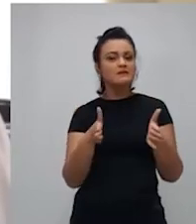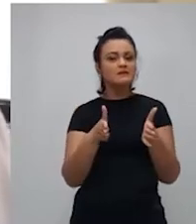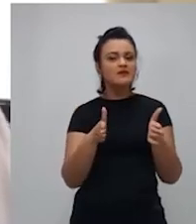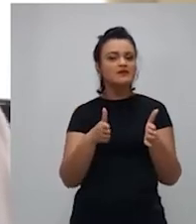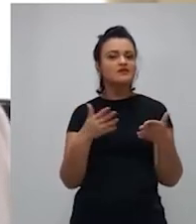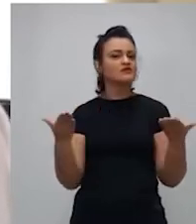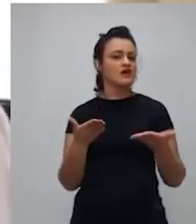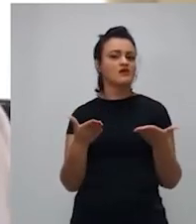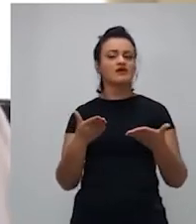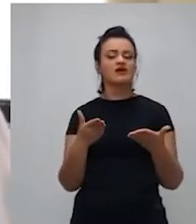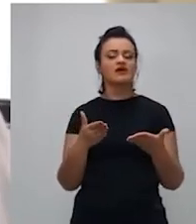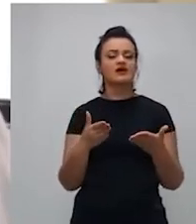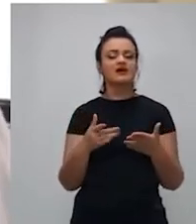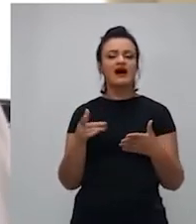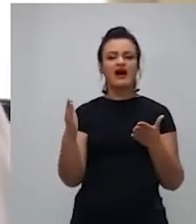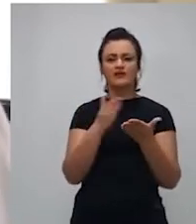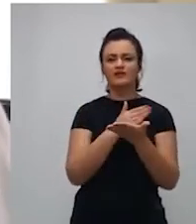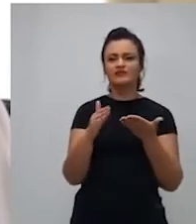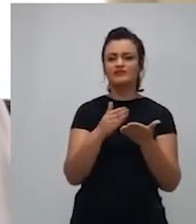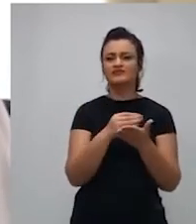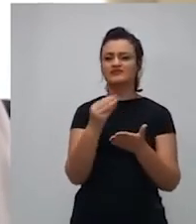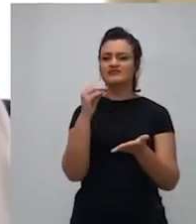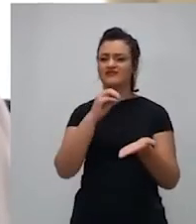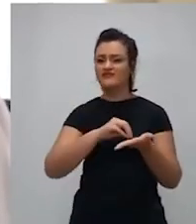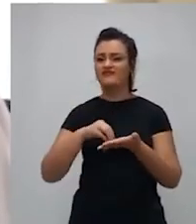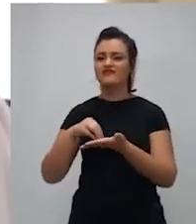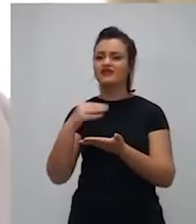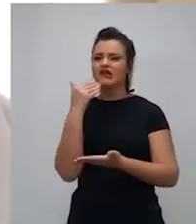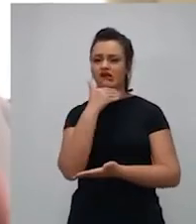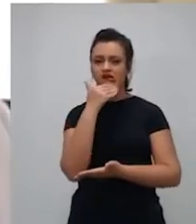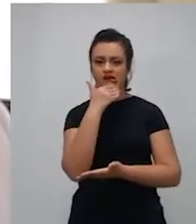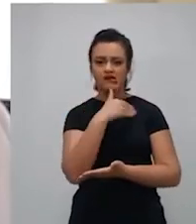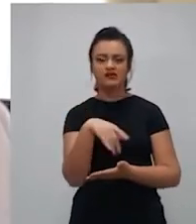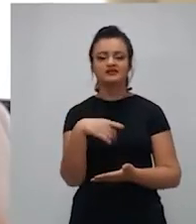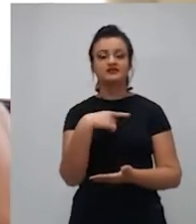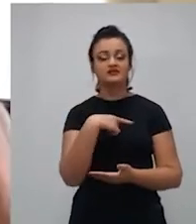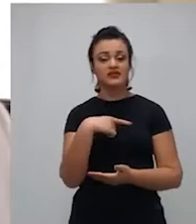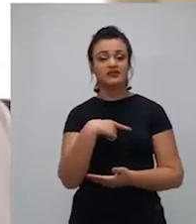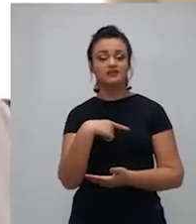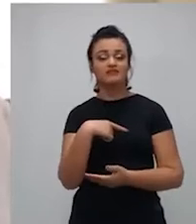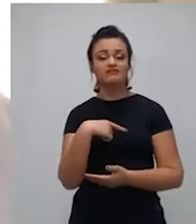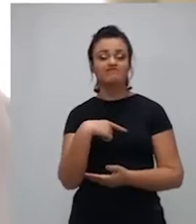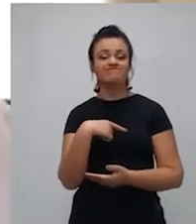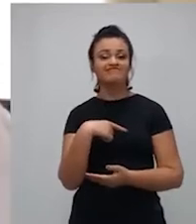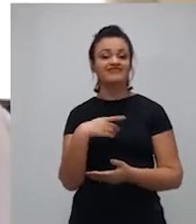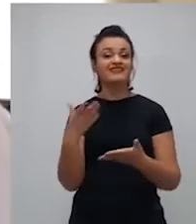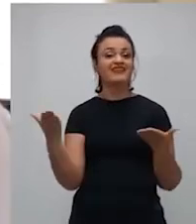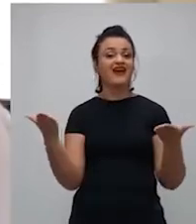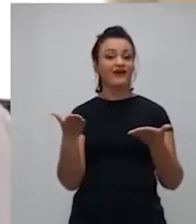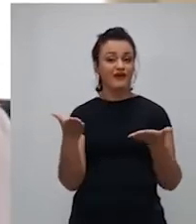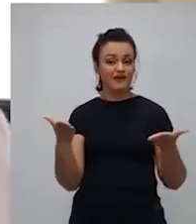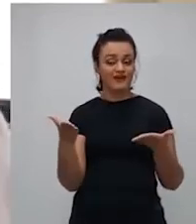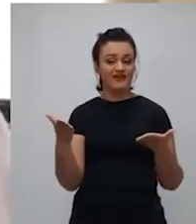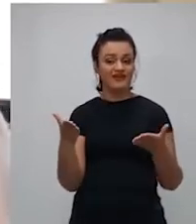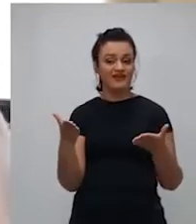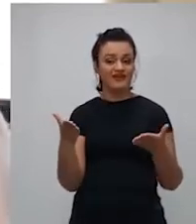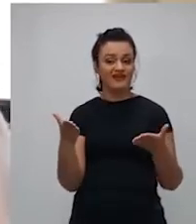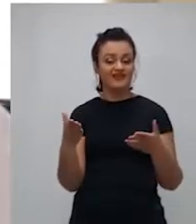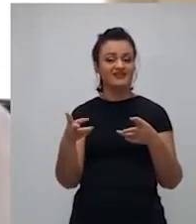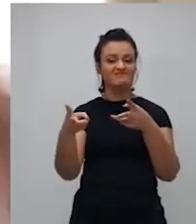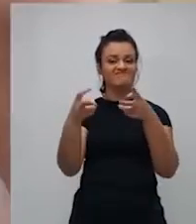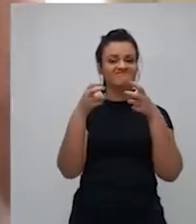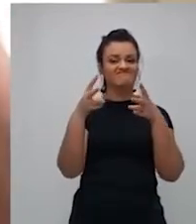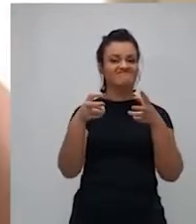nossas deficiências, elas são mais ainda, elas exalam, elas